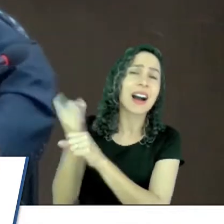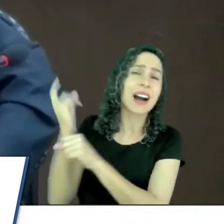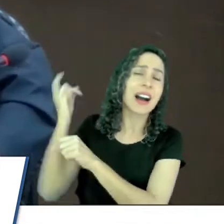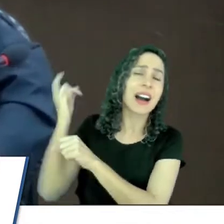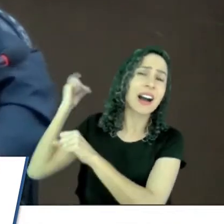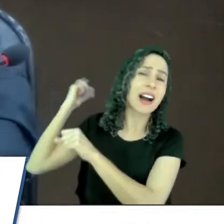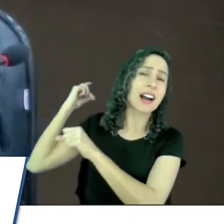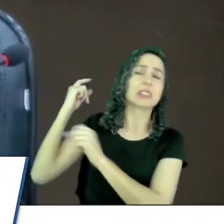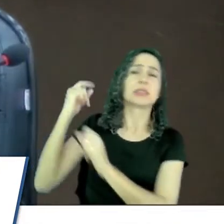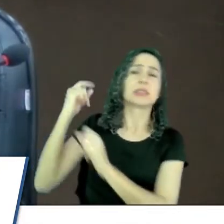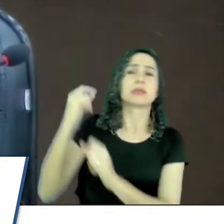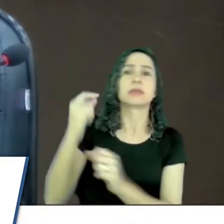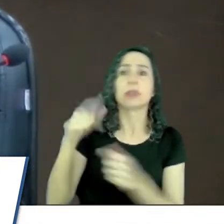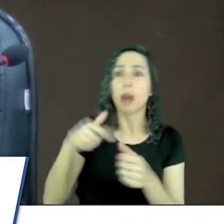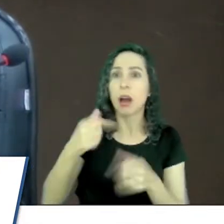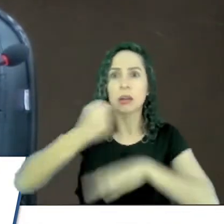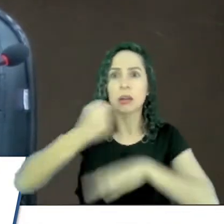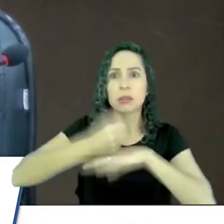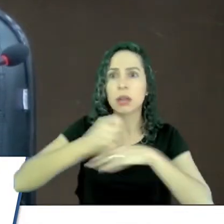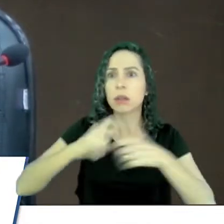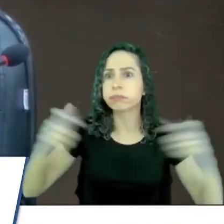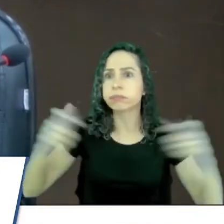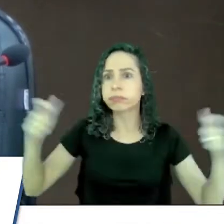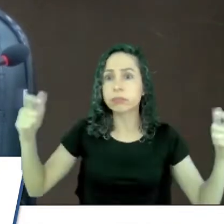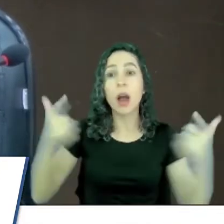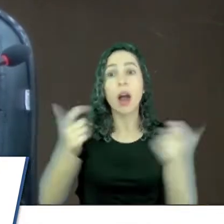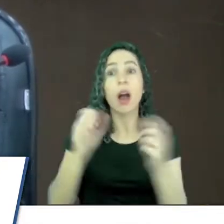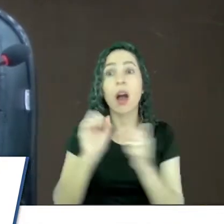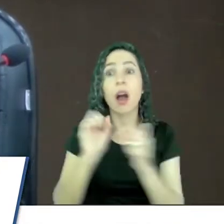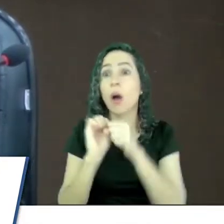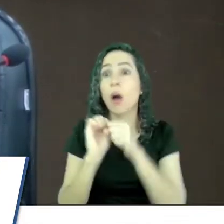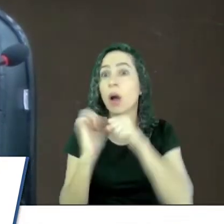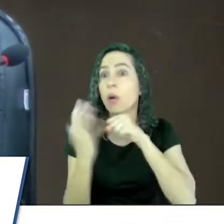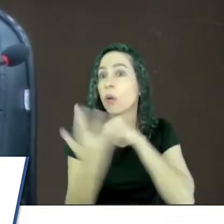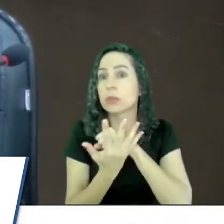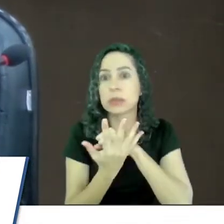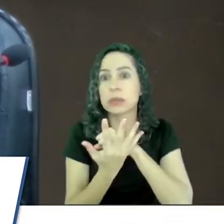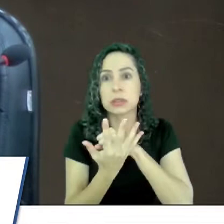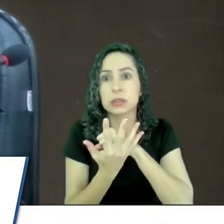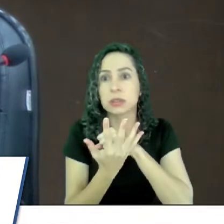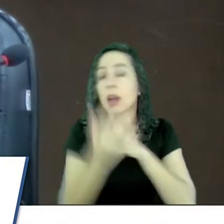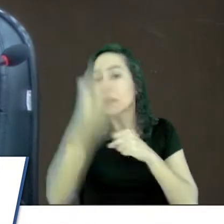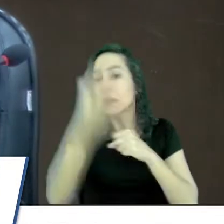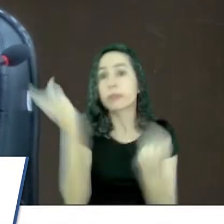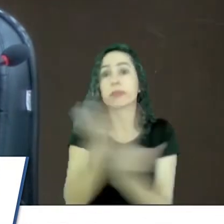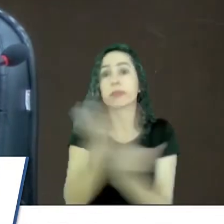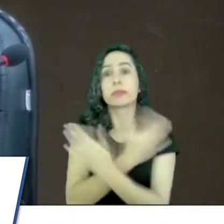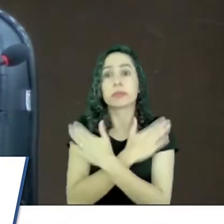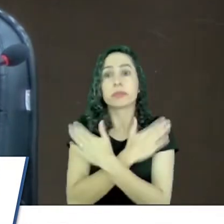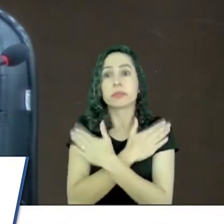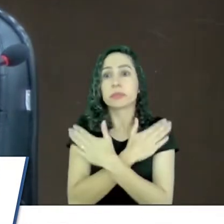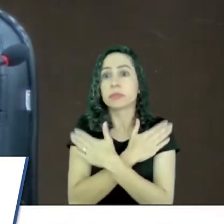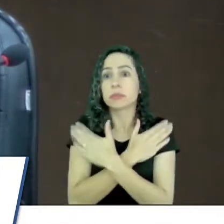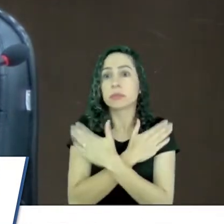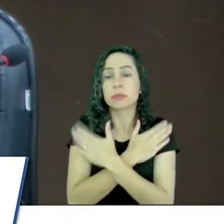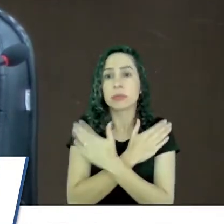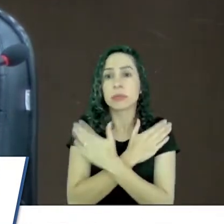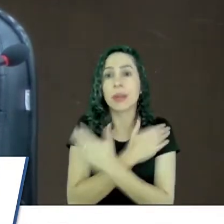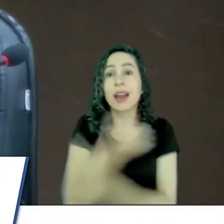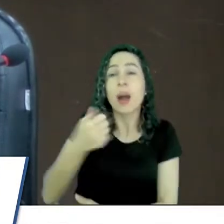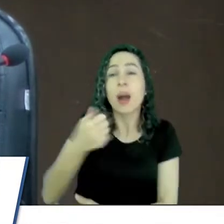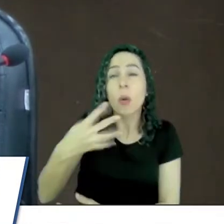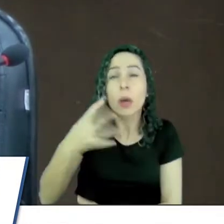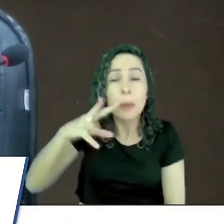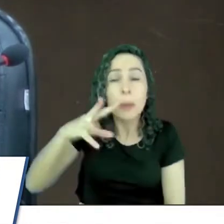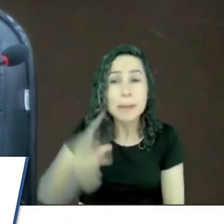cresceu. Nós estamos vivendo uma pandemia. As pessoas estão desempregadas. São 14 milhões nesse país de